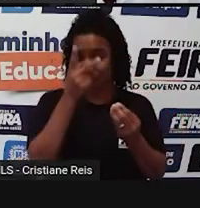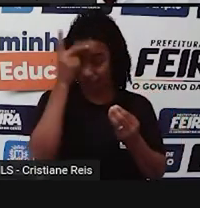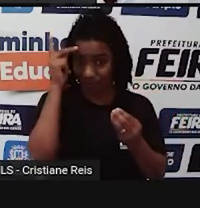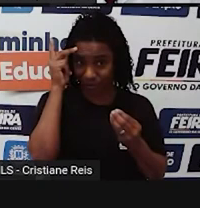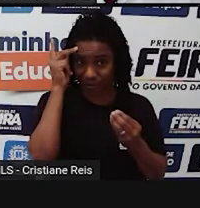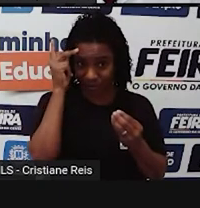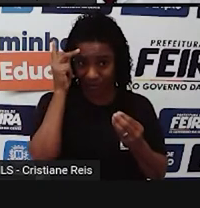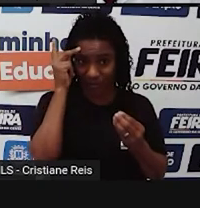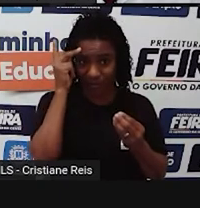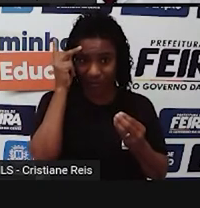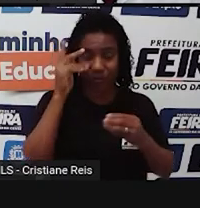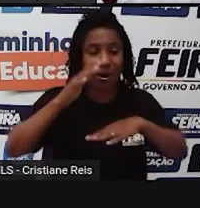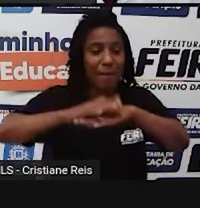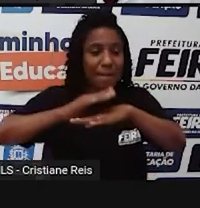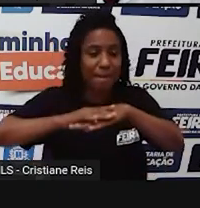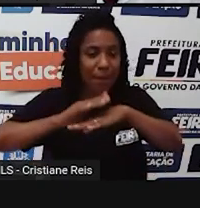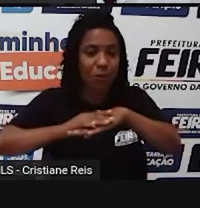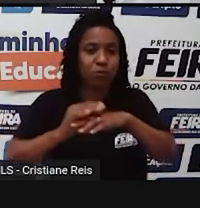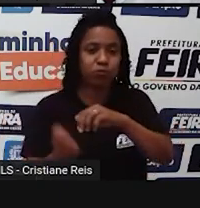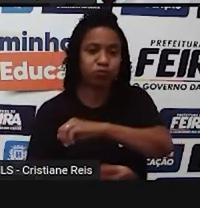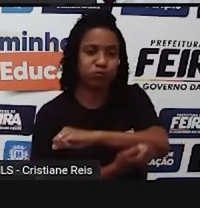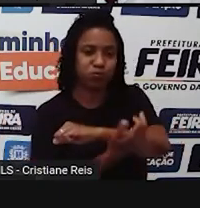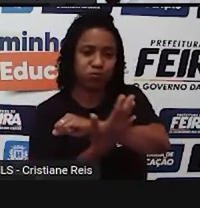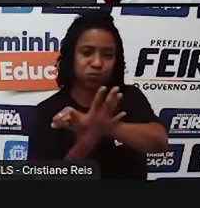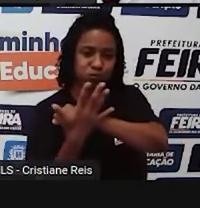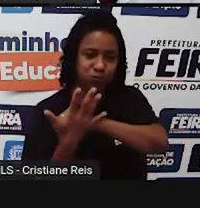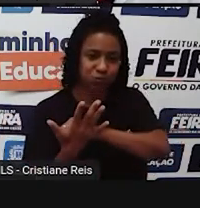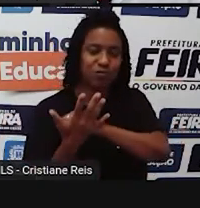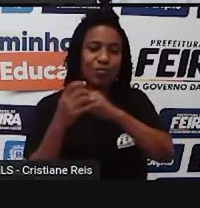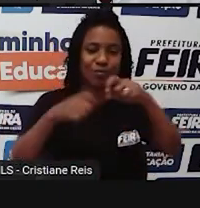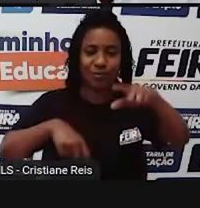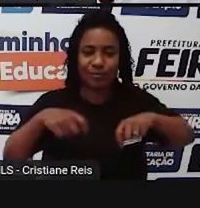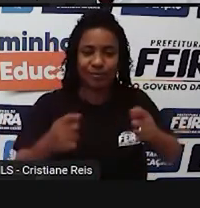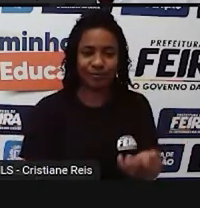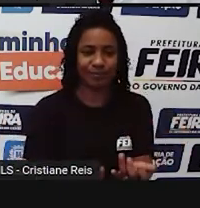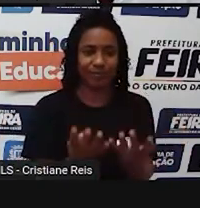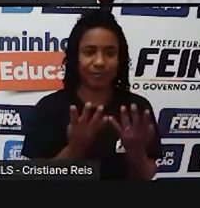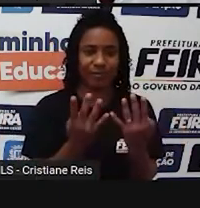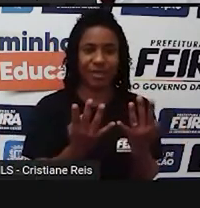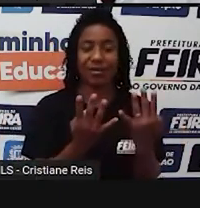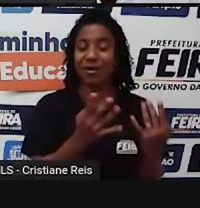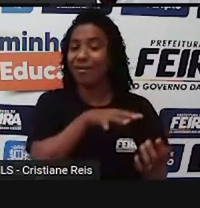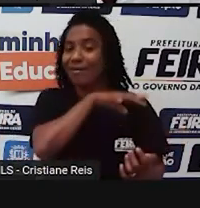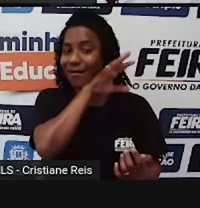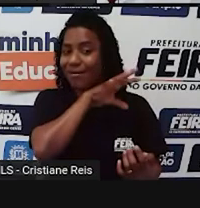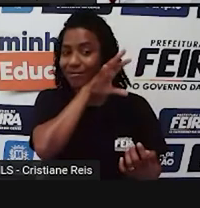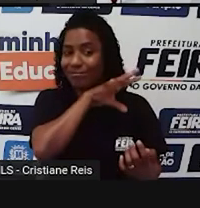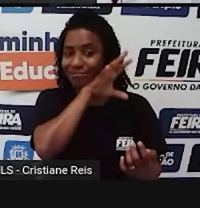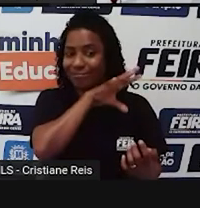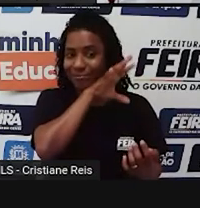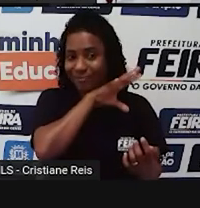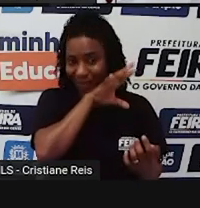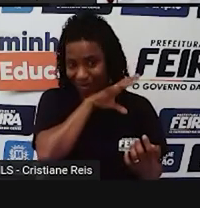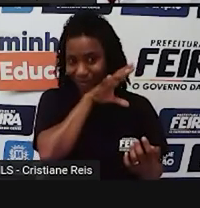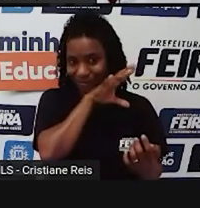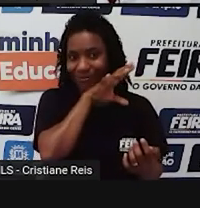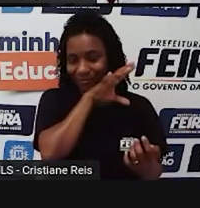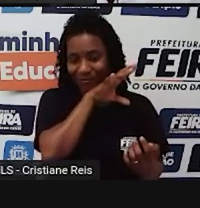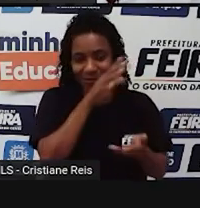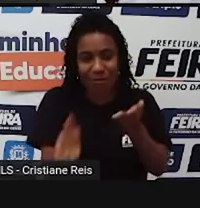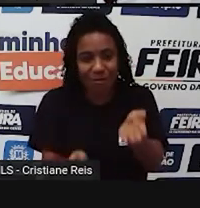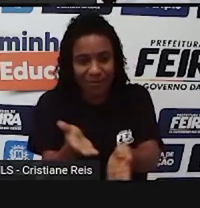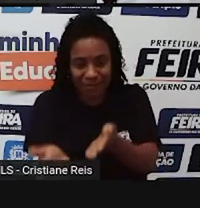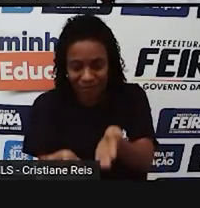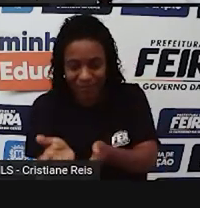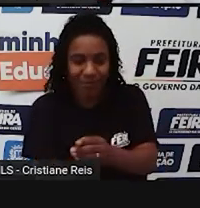produzia o seu próprio alimento, então existia agricultura, ele criava os seus próprios animais, então não precisava ir à caça, porque já tinha